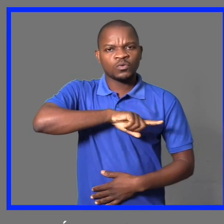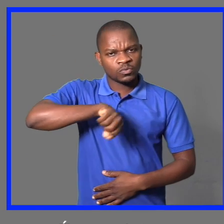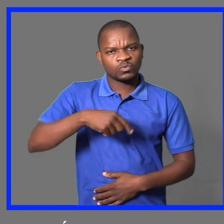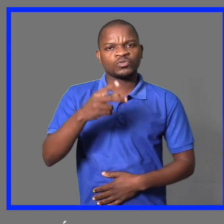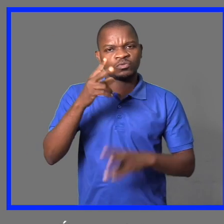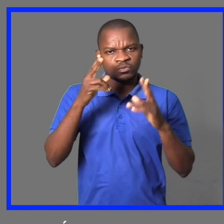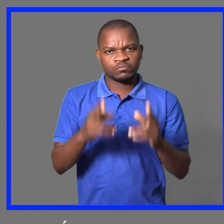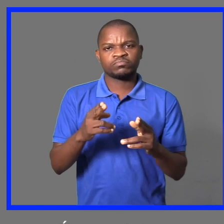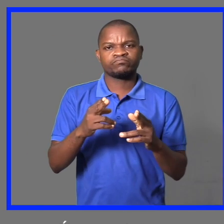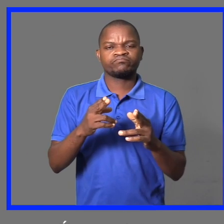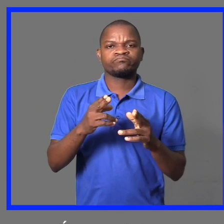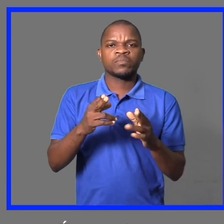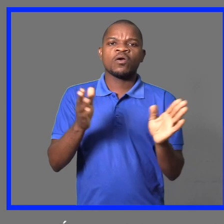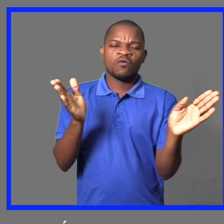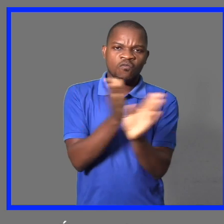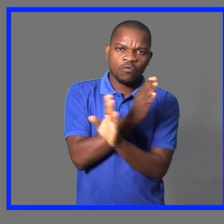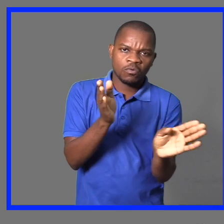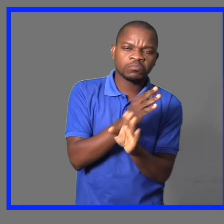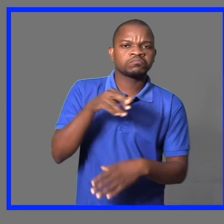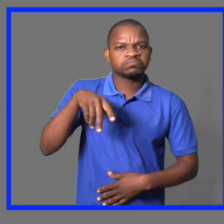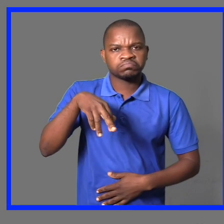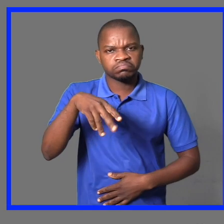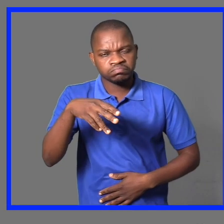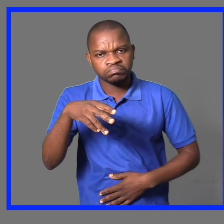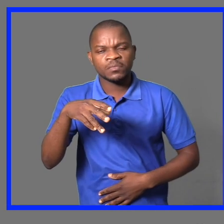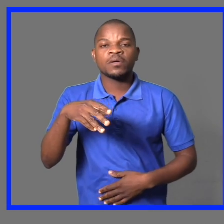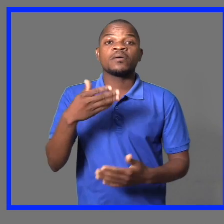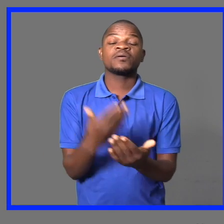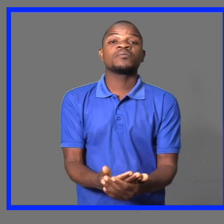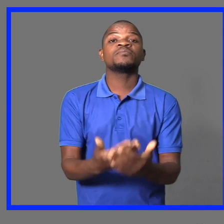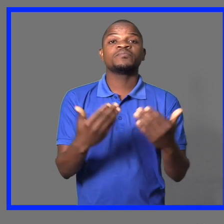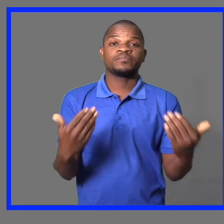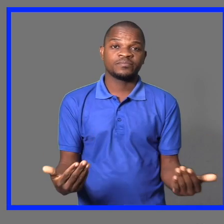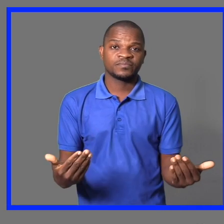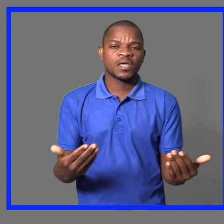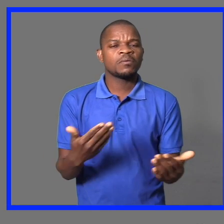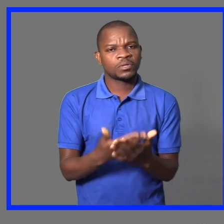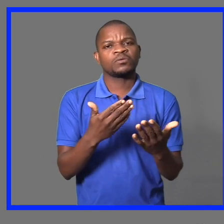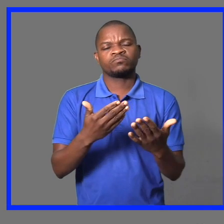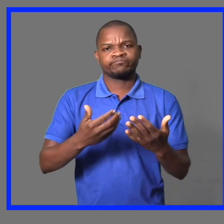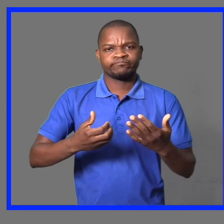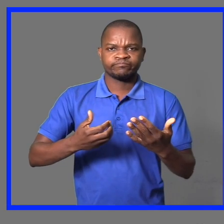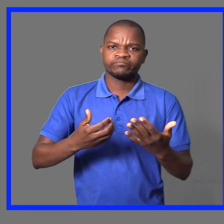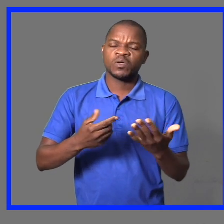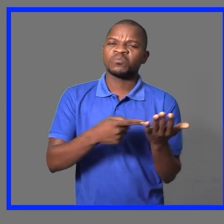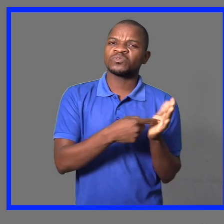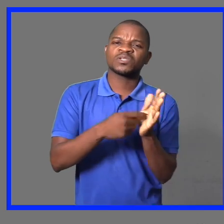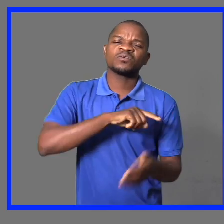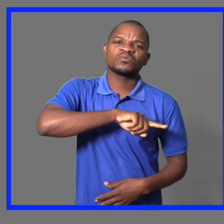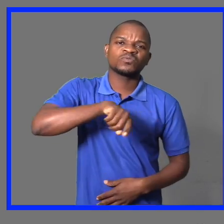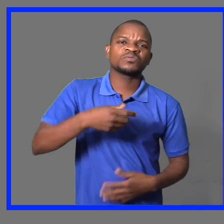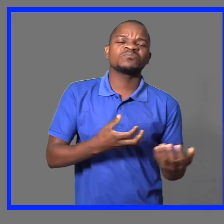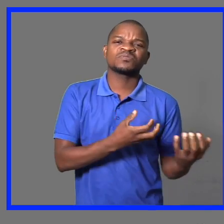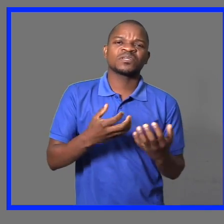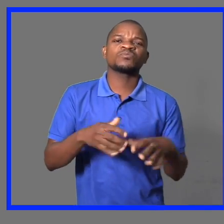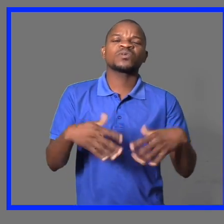sempre saímos da rua, fazemos as ruas para poder manifestar aquilo que é, portanto,